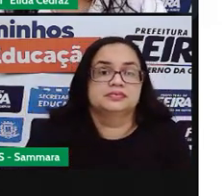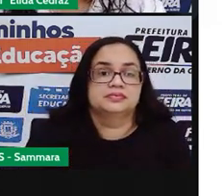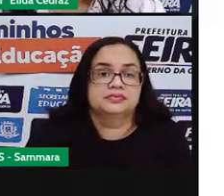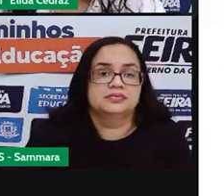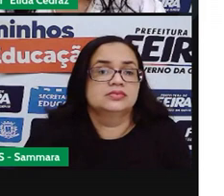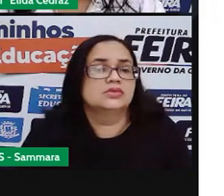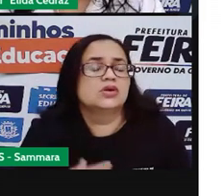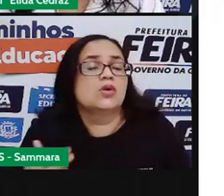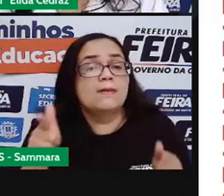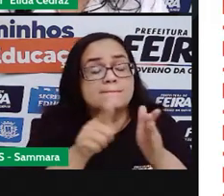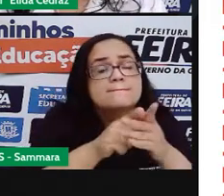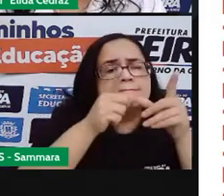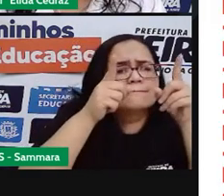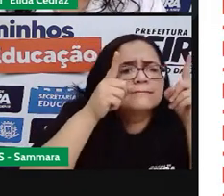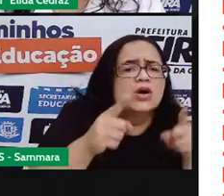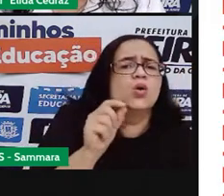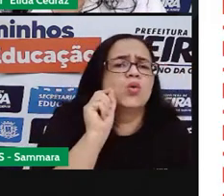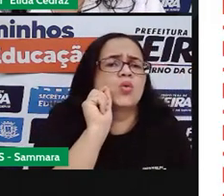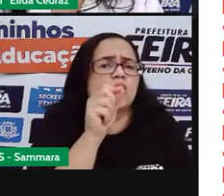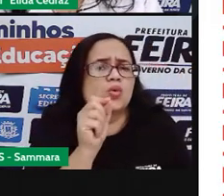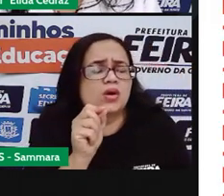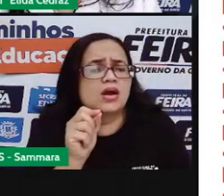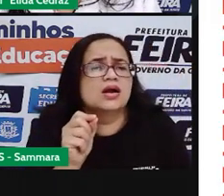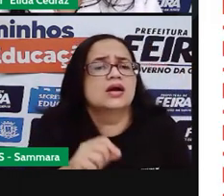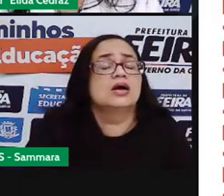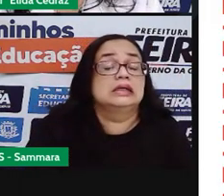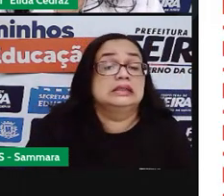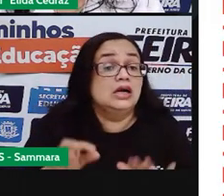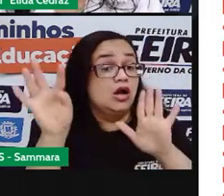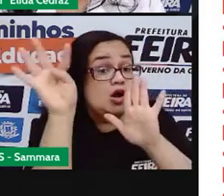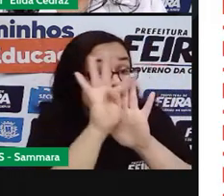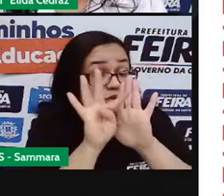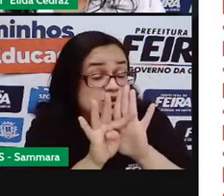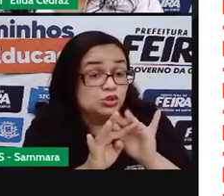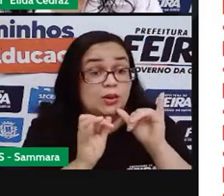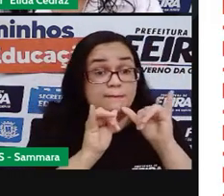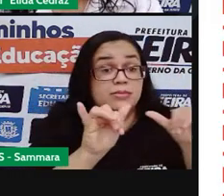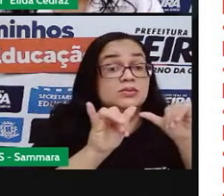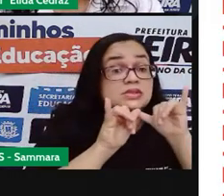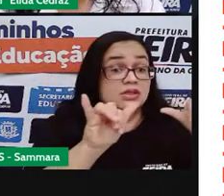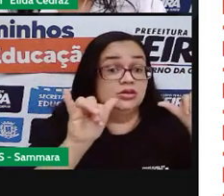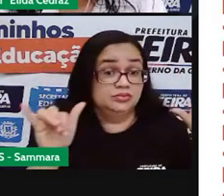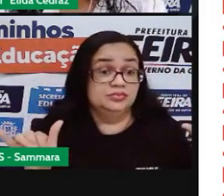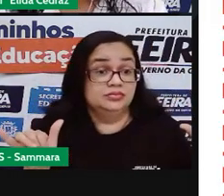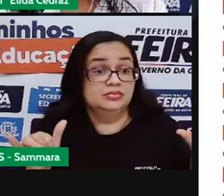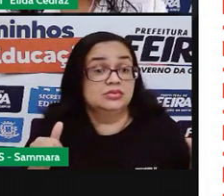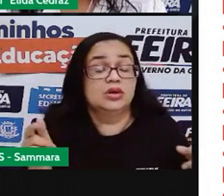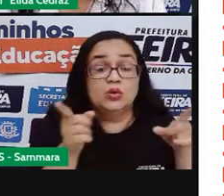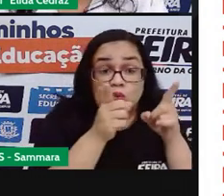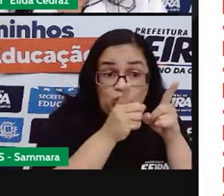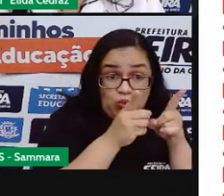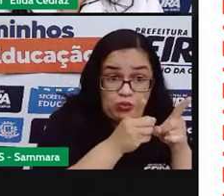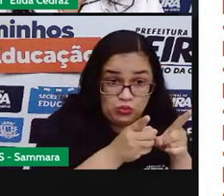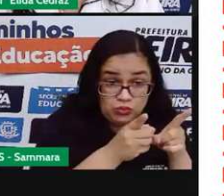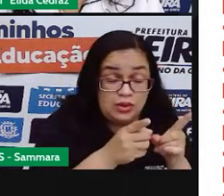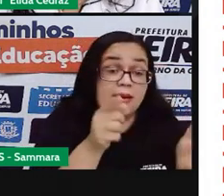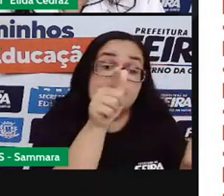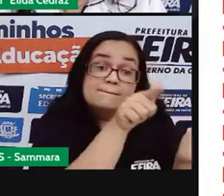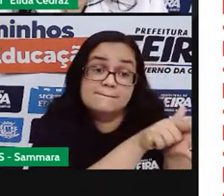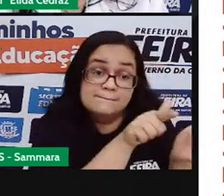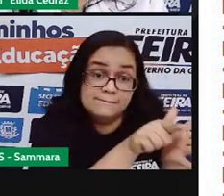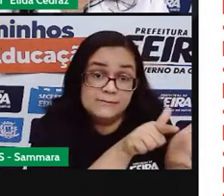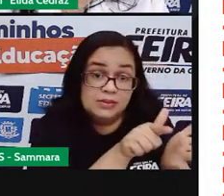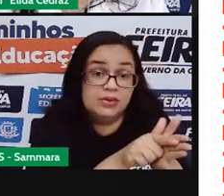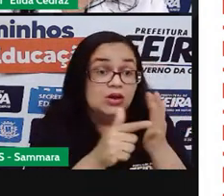O panfleto, o é o panfleto próprio? O panfleto é um texto publicitário curto, impresso em papel,